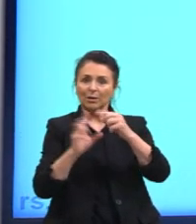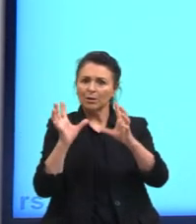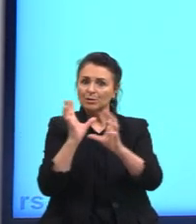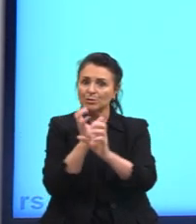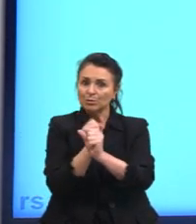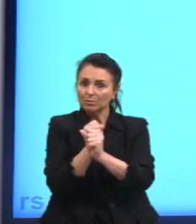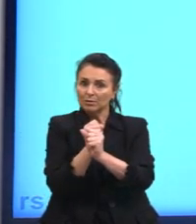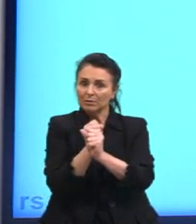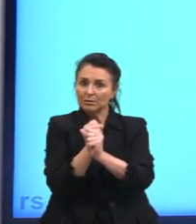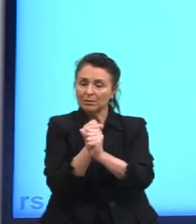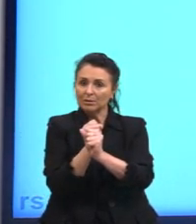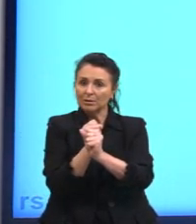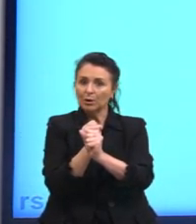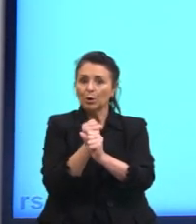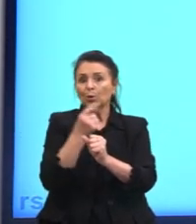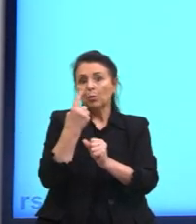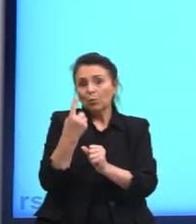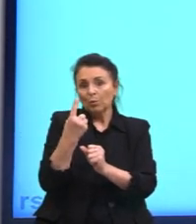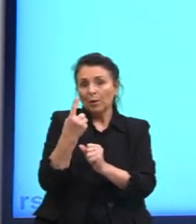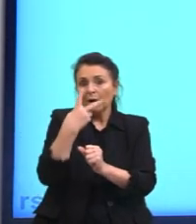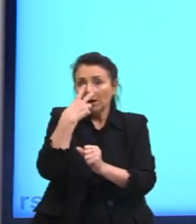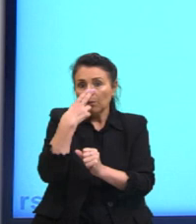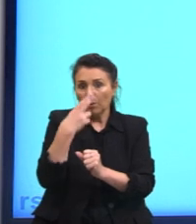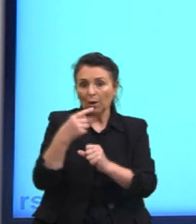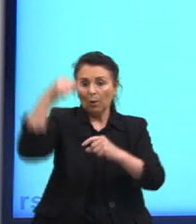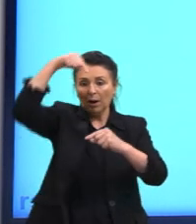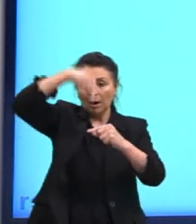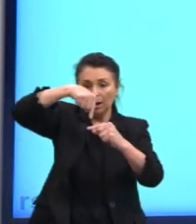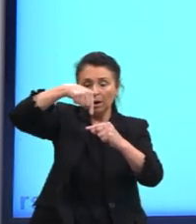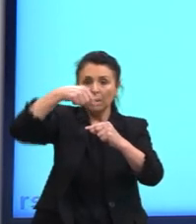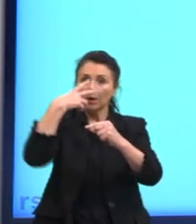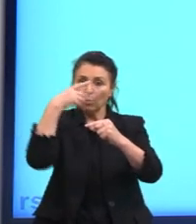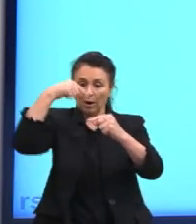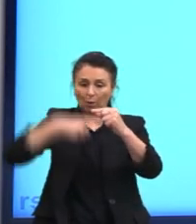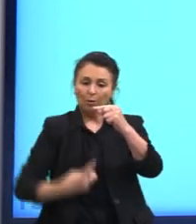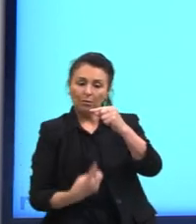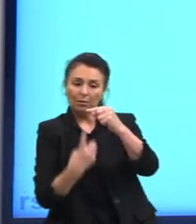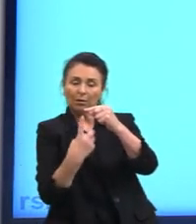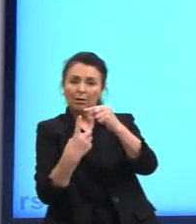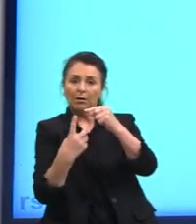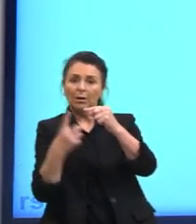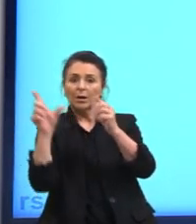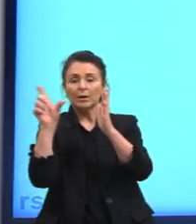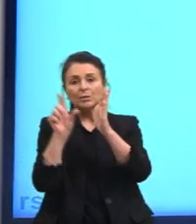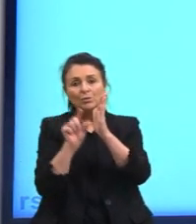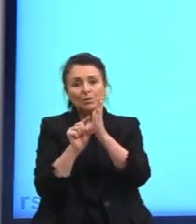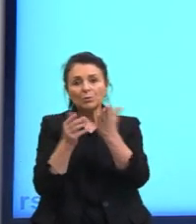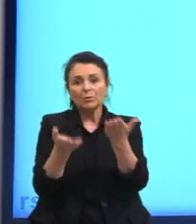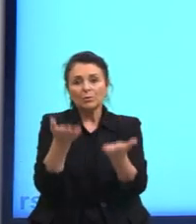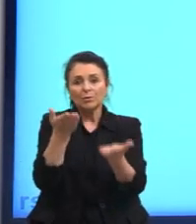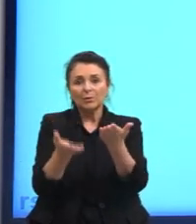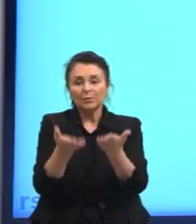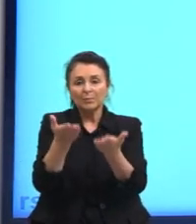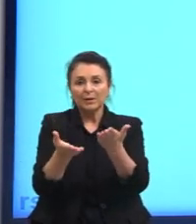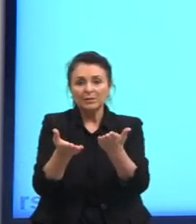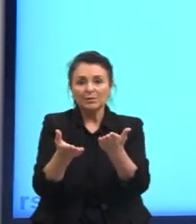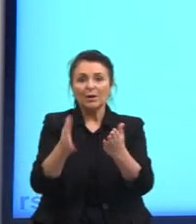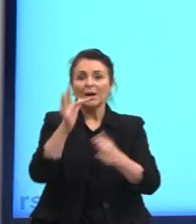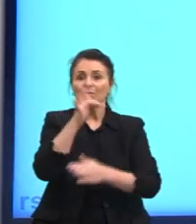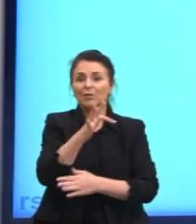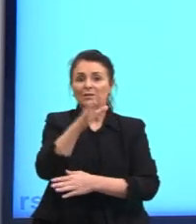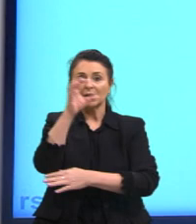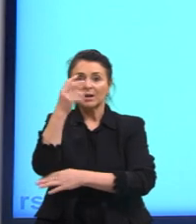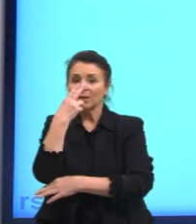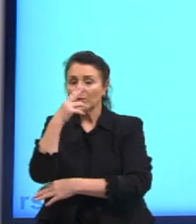De uma certa forma, que uma vai ser igual à outra. O que acontece é a diminuição entre elas. E aí, a força resultante é zero e o